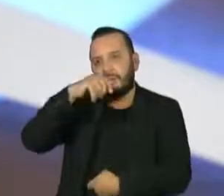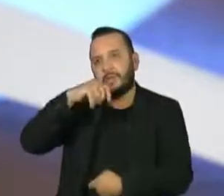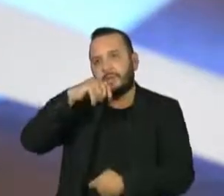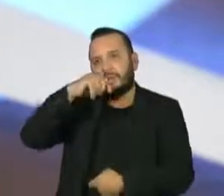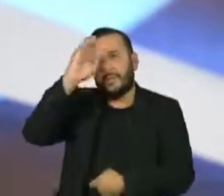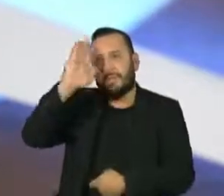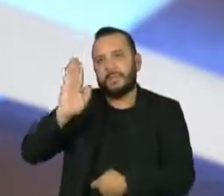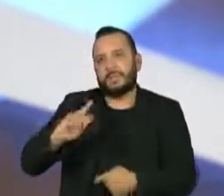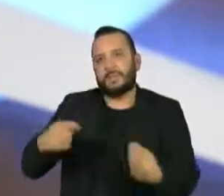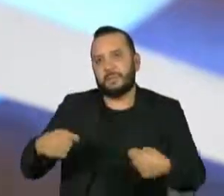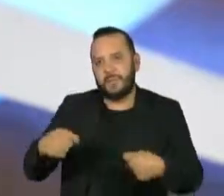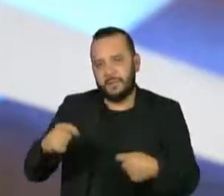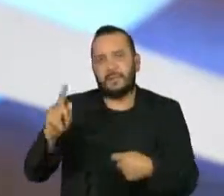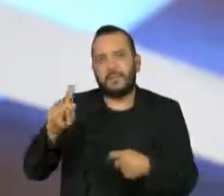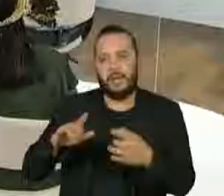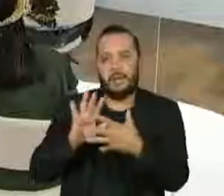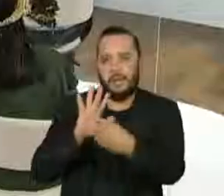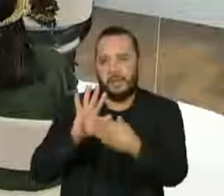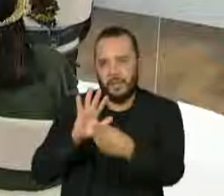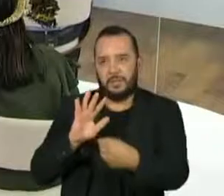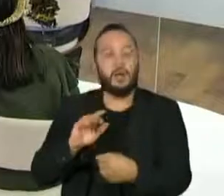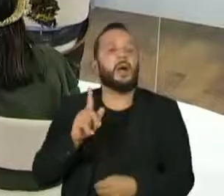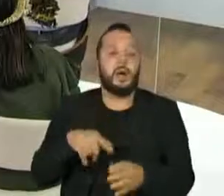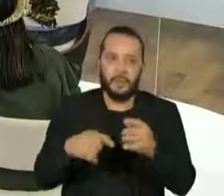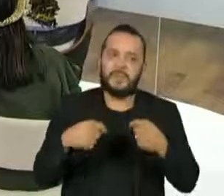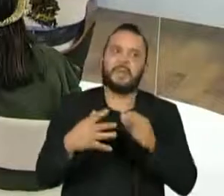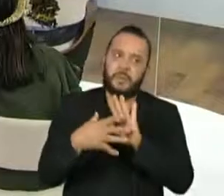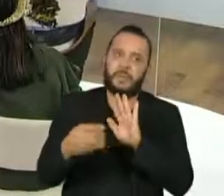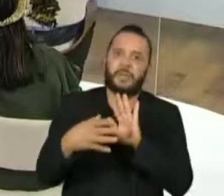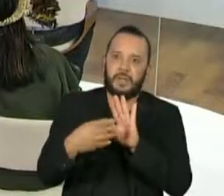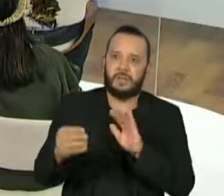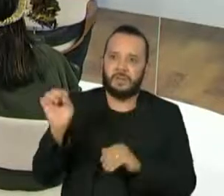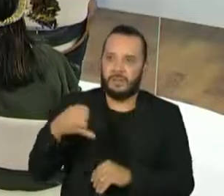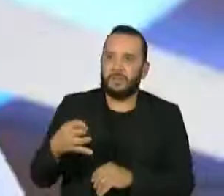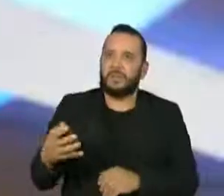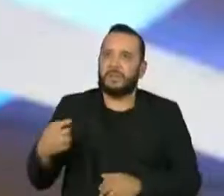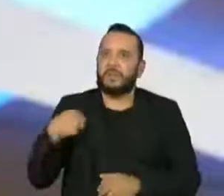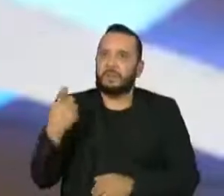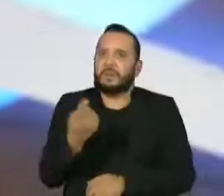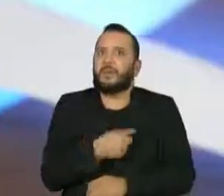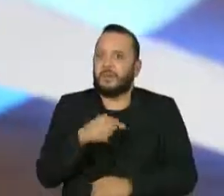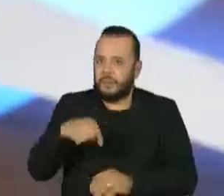precisa. Deveria ser exemplo, né? E deveria ser exemplo. E nós estamos aqui para contribuir.